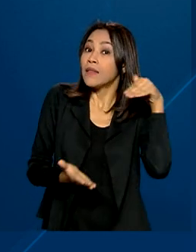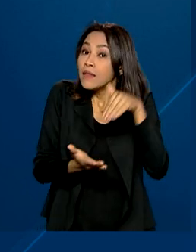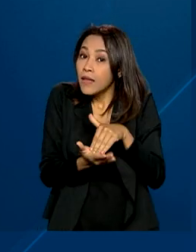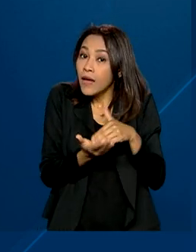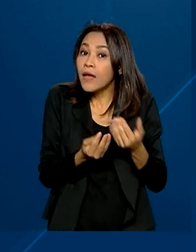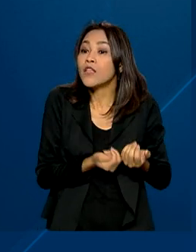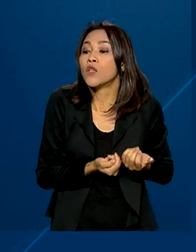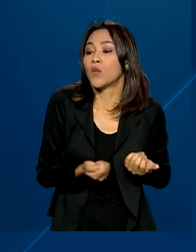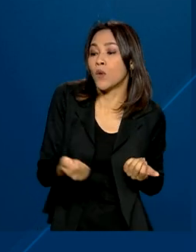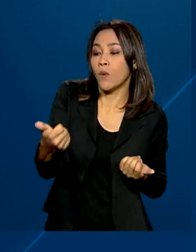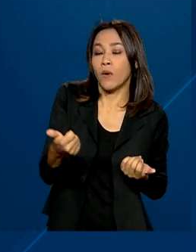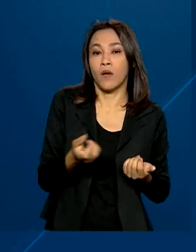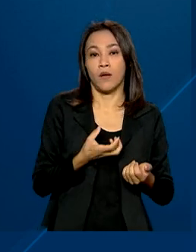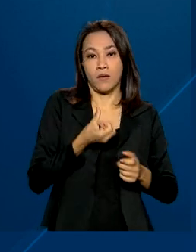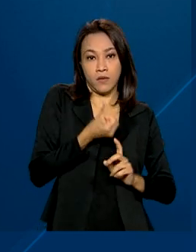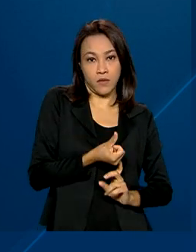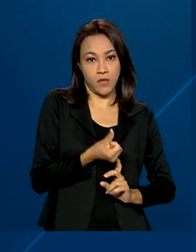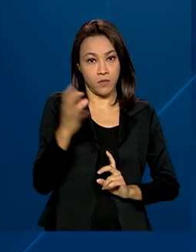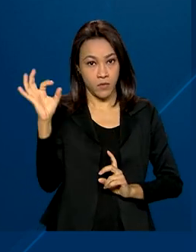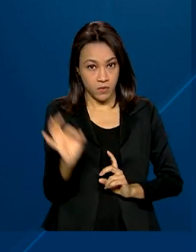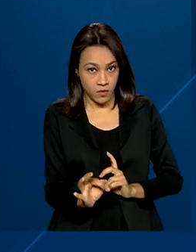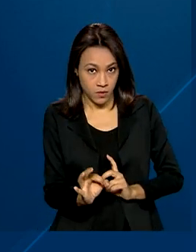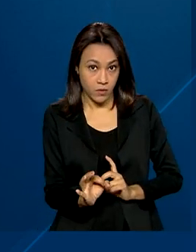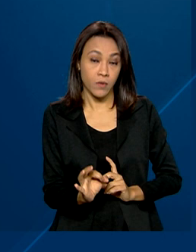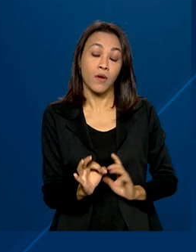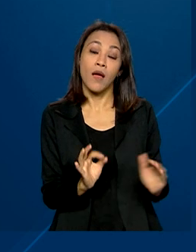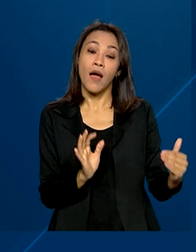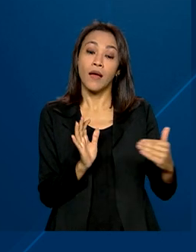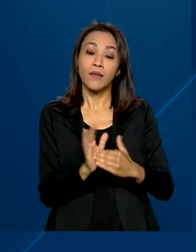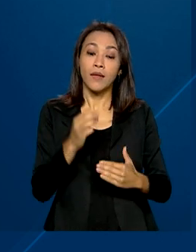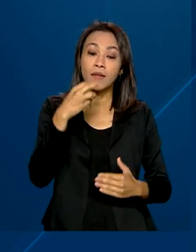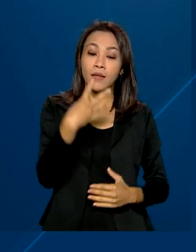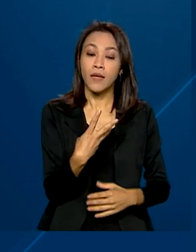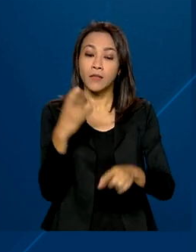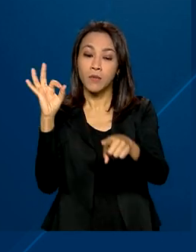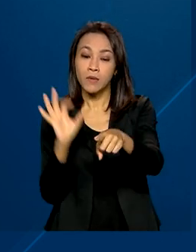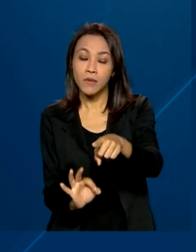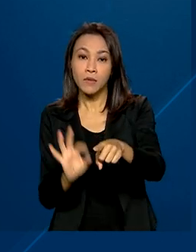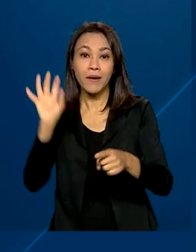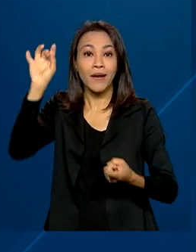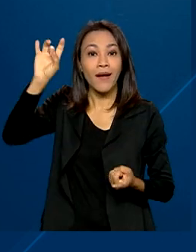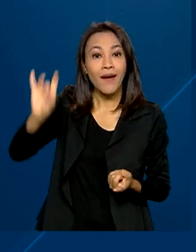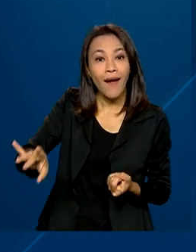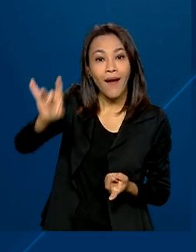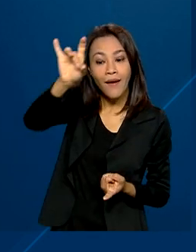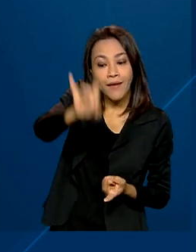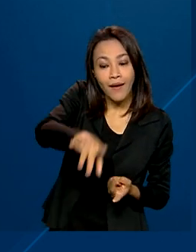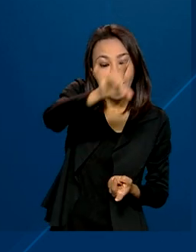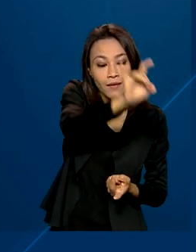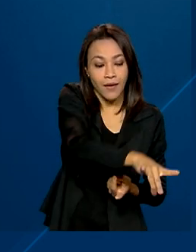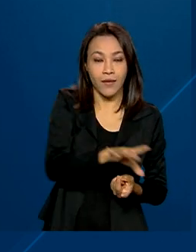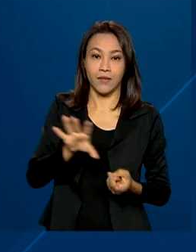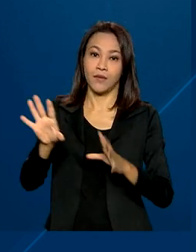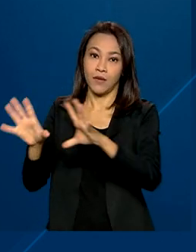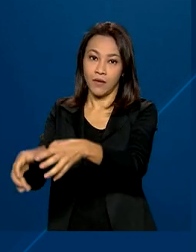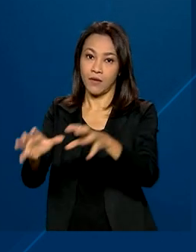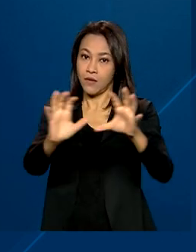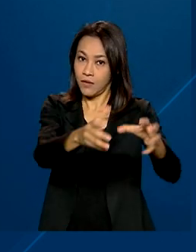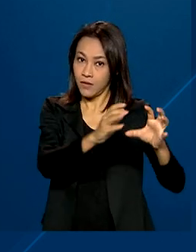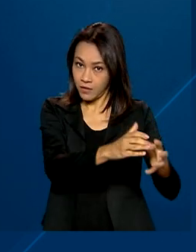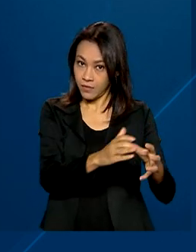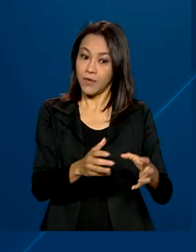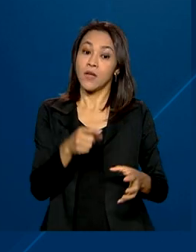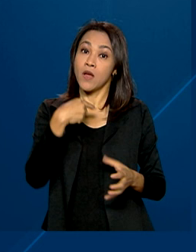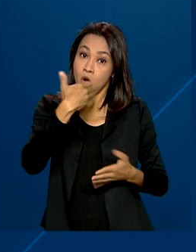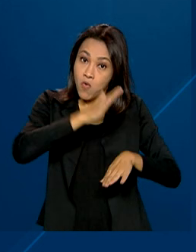doado é de 6%, sendo até 3% para cada fundo. O próprio programa faz o cálculo